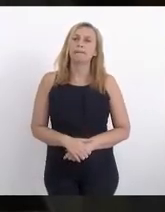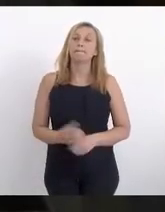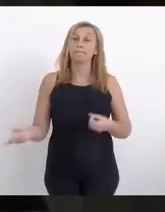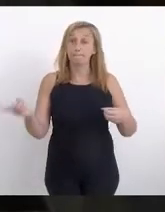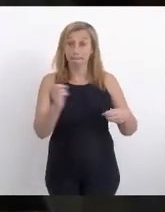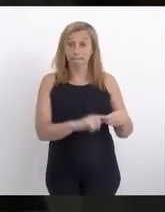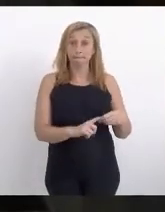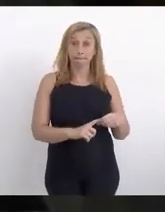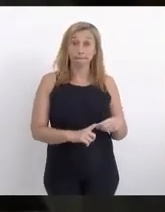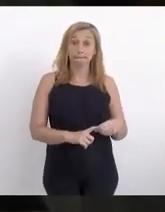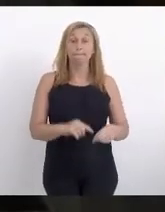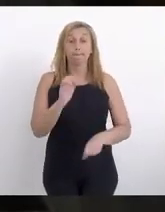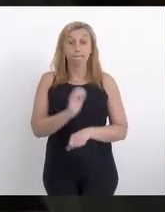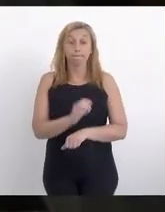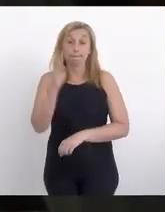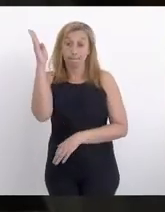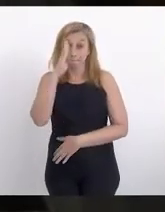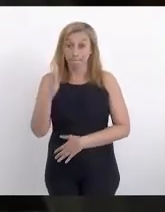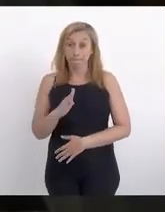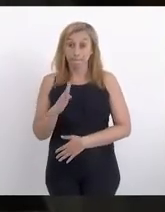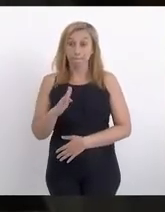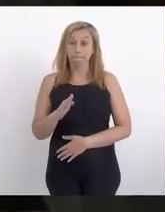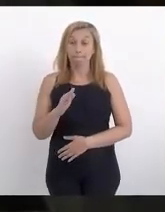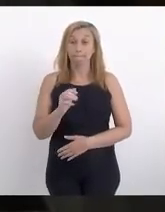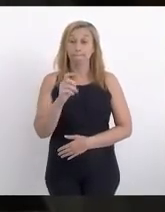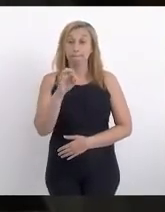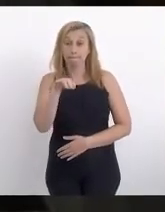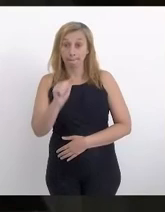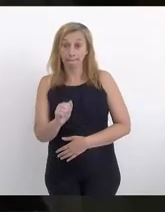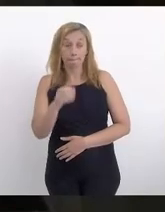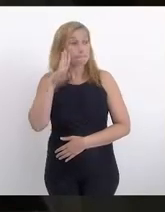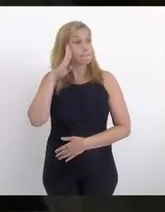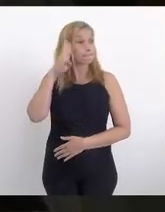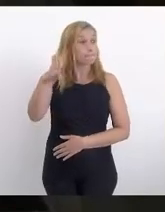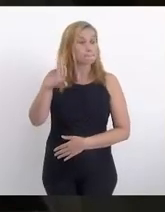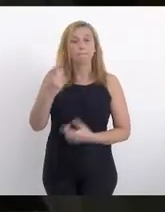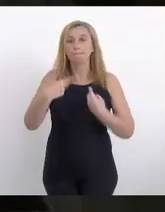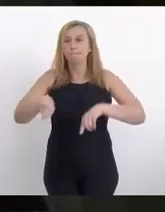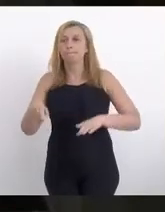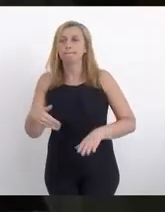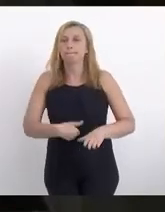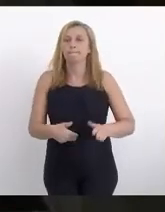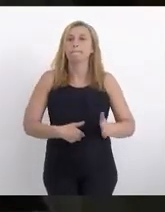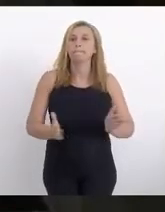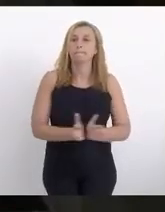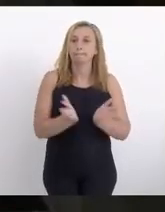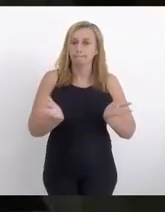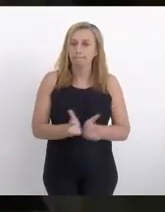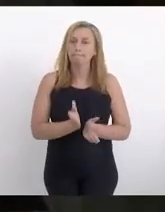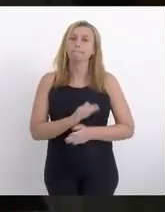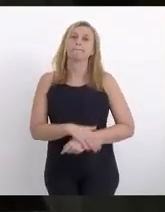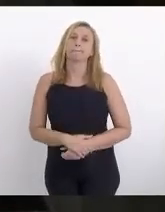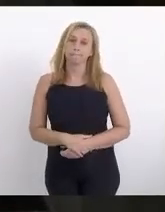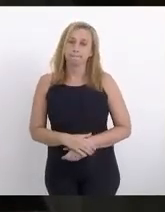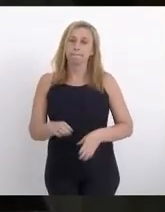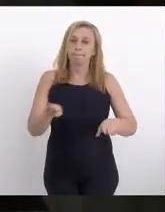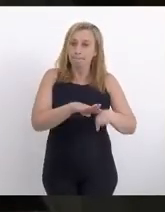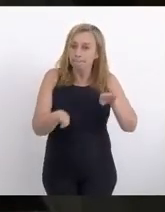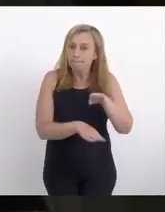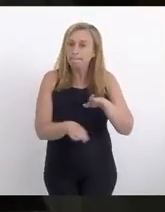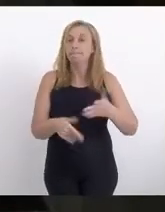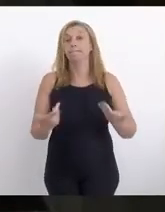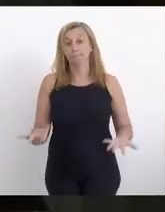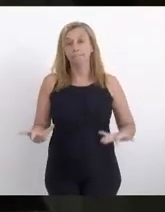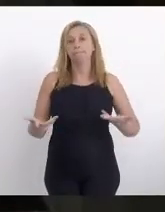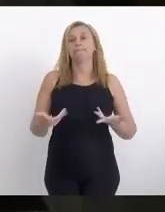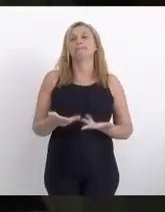retomada por parte do Estado brasileiro da agenda prioritária e central de combate à pobreza, à fome, à miséria, à desigualdade, enfim,